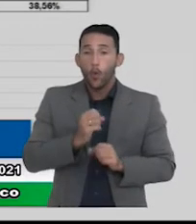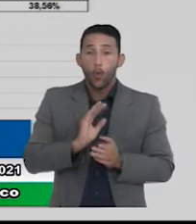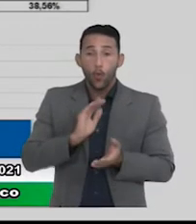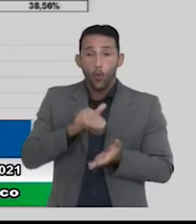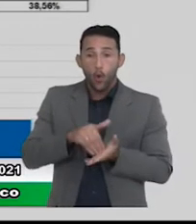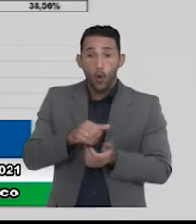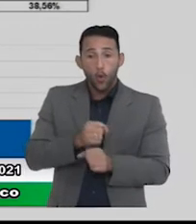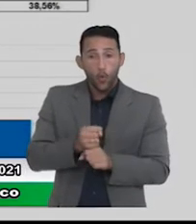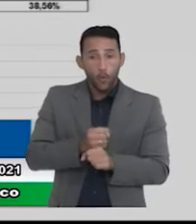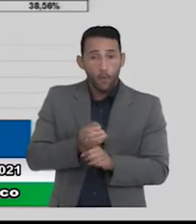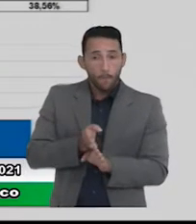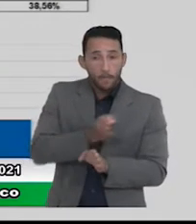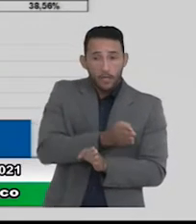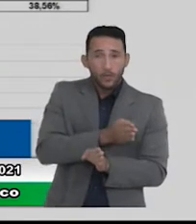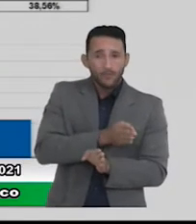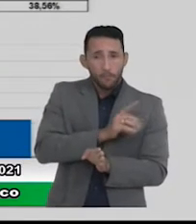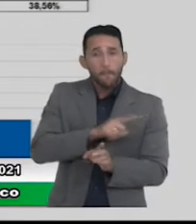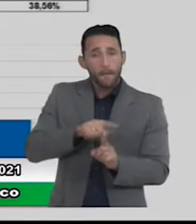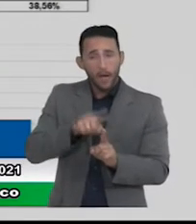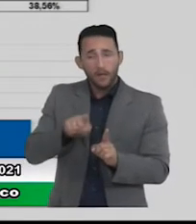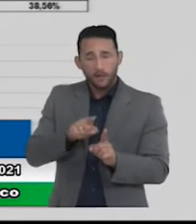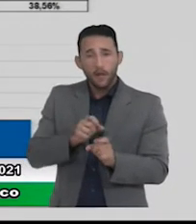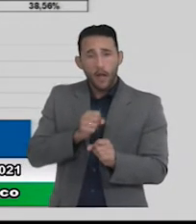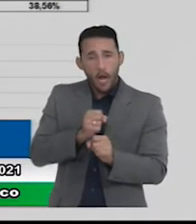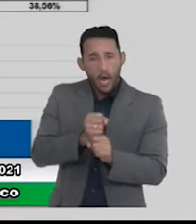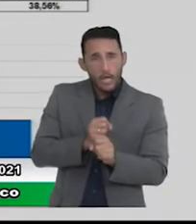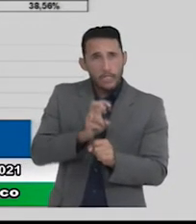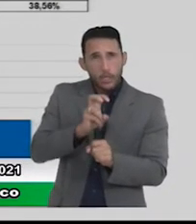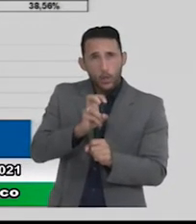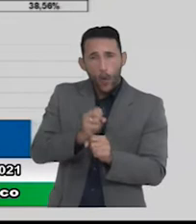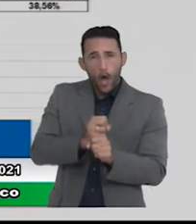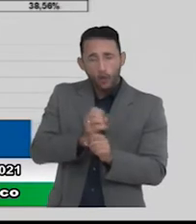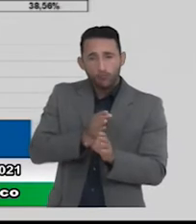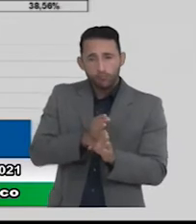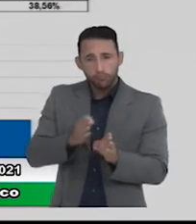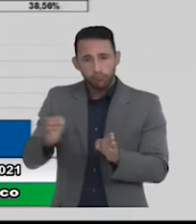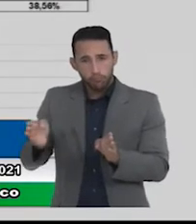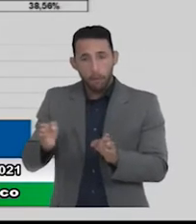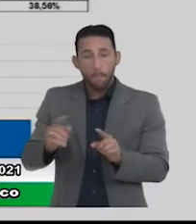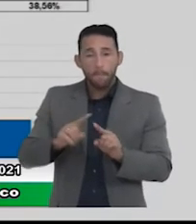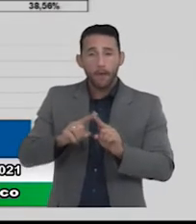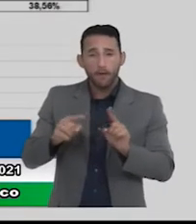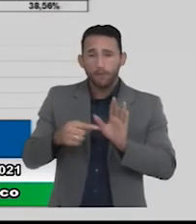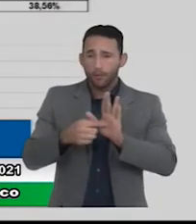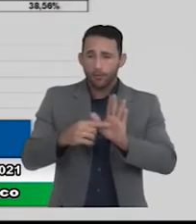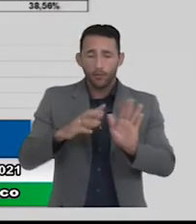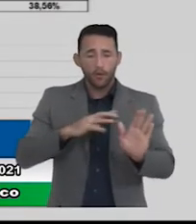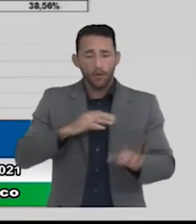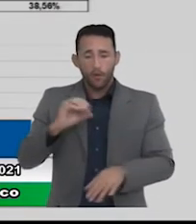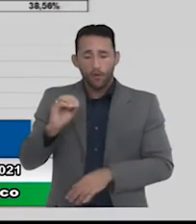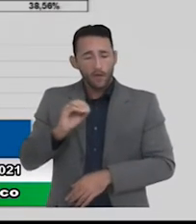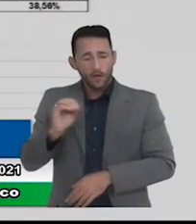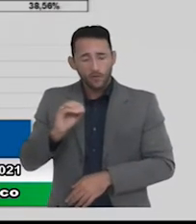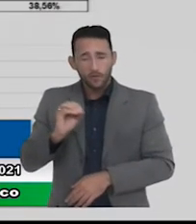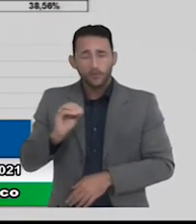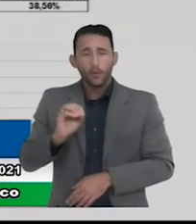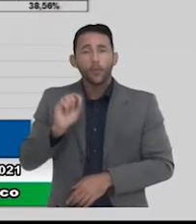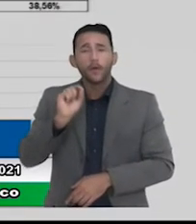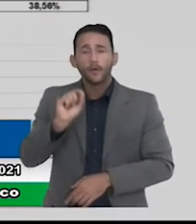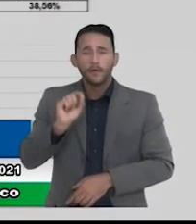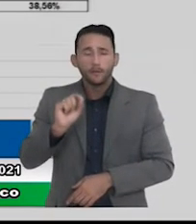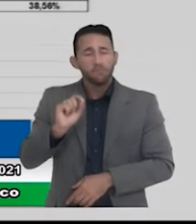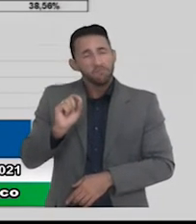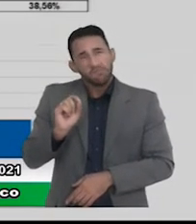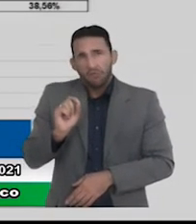exercício muito difícil mas também nos últimos cinco anos então aqui Osasco apresenta uma boa